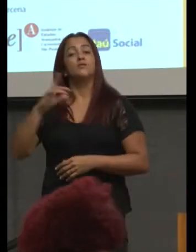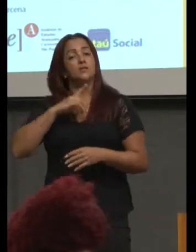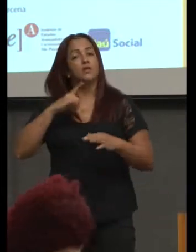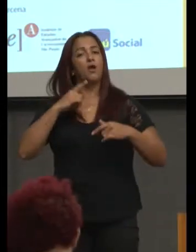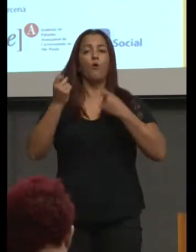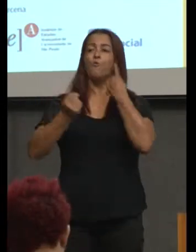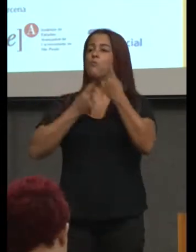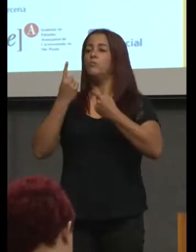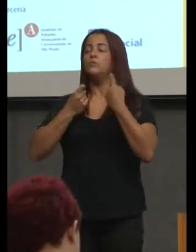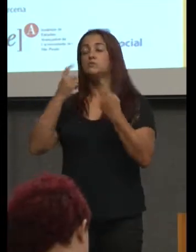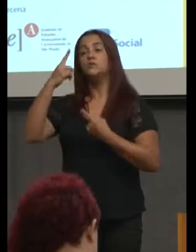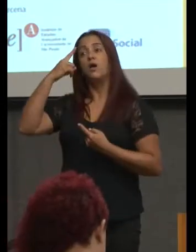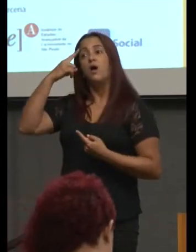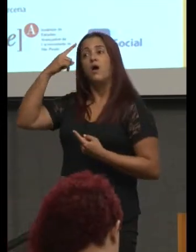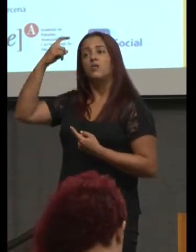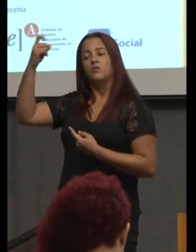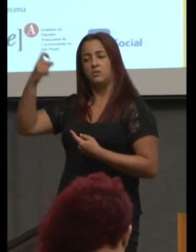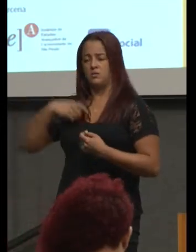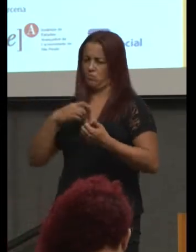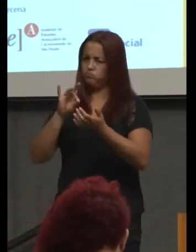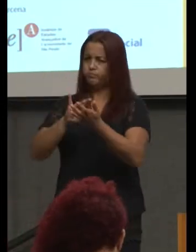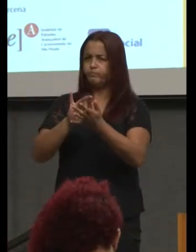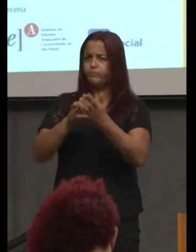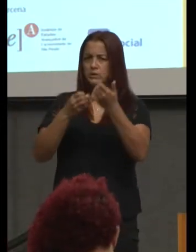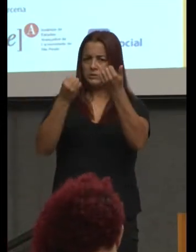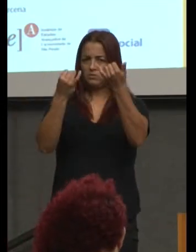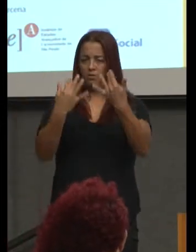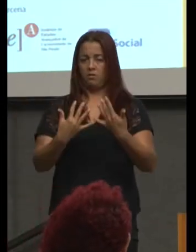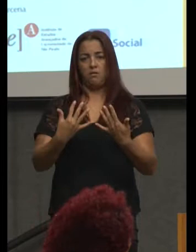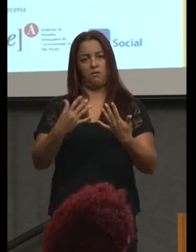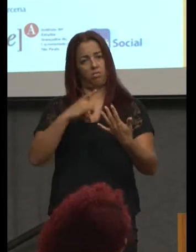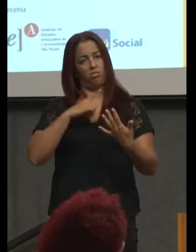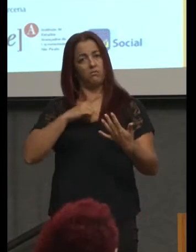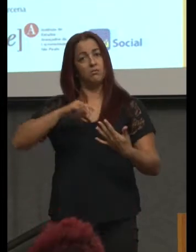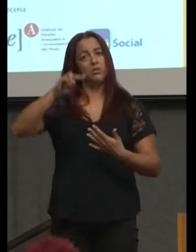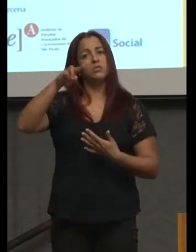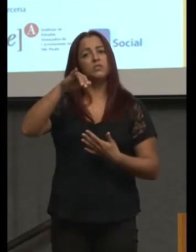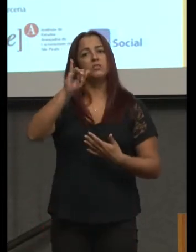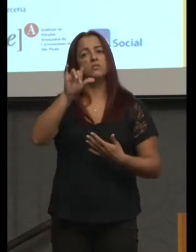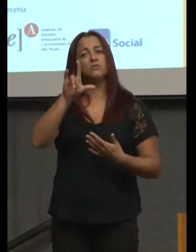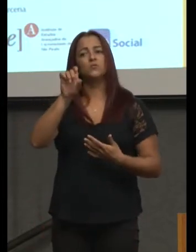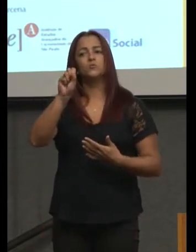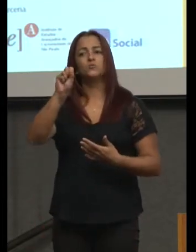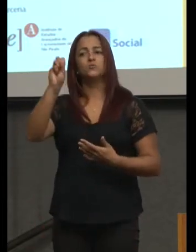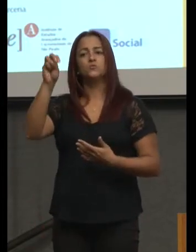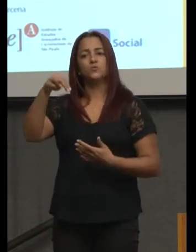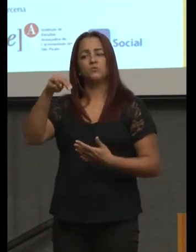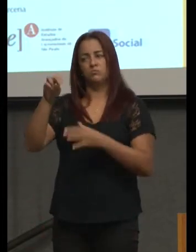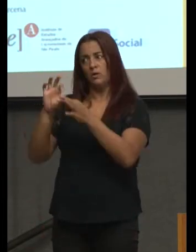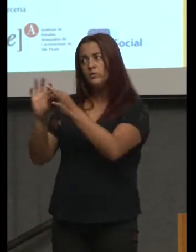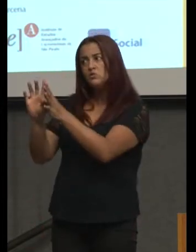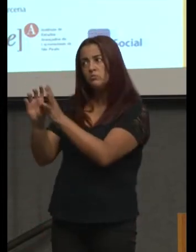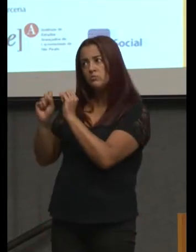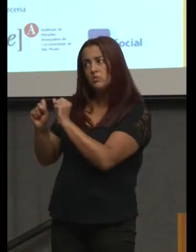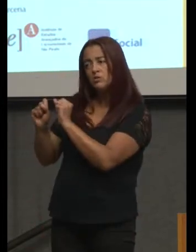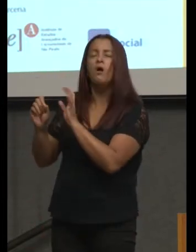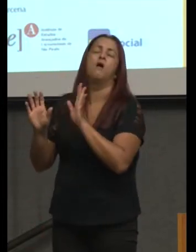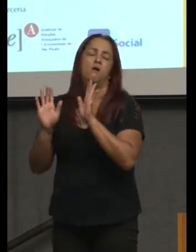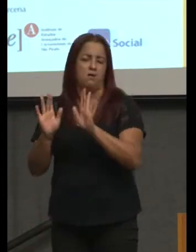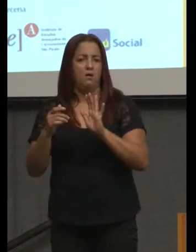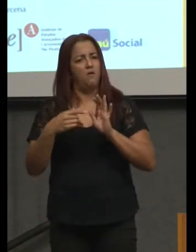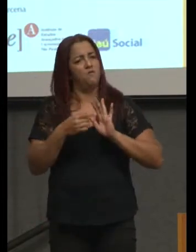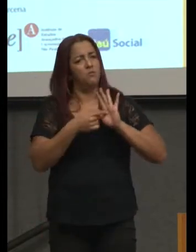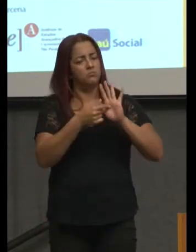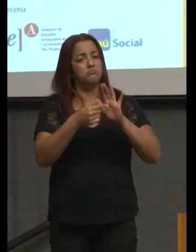ideias que eu vou confidenciar, o Nilson, há de me permitir, nós estávamos concebendo. Por exemplo,